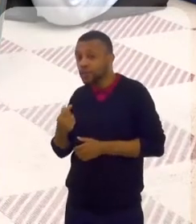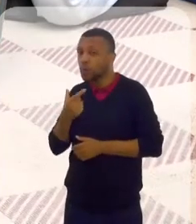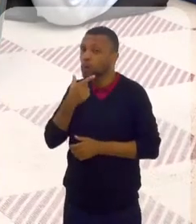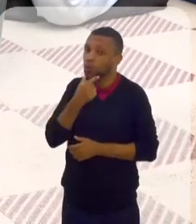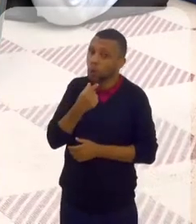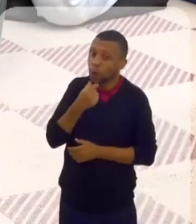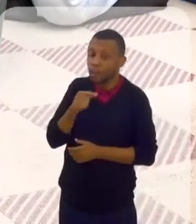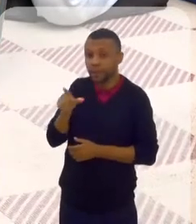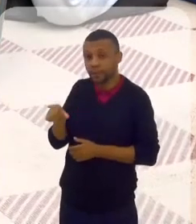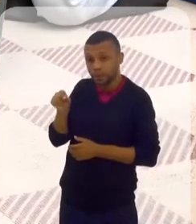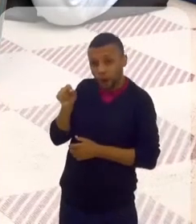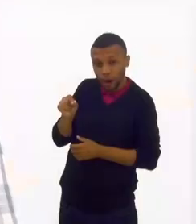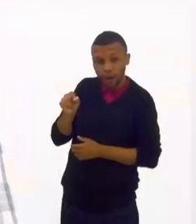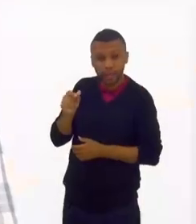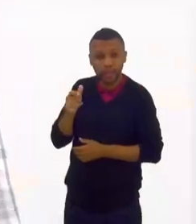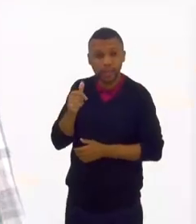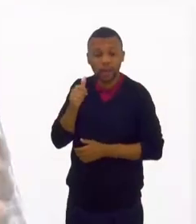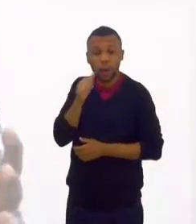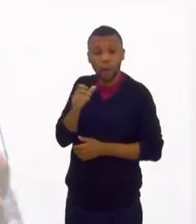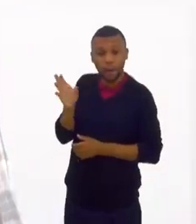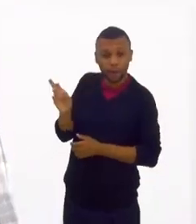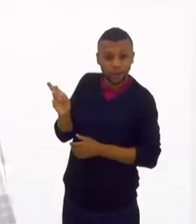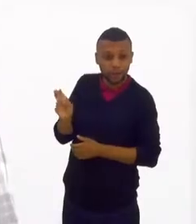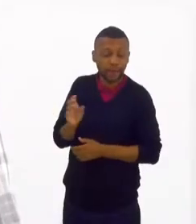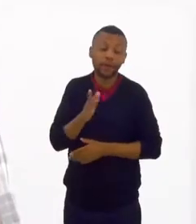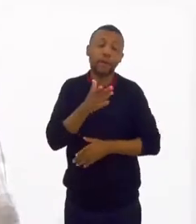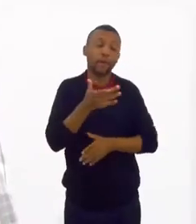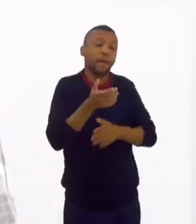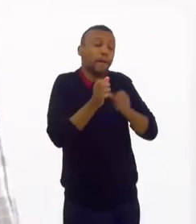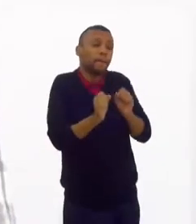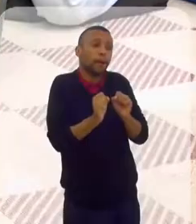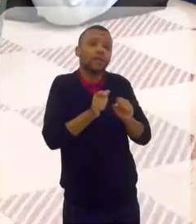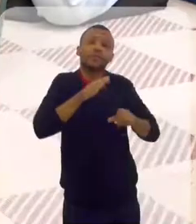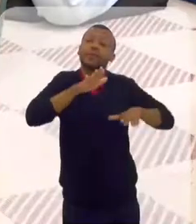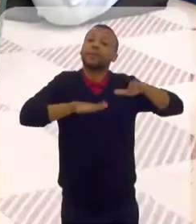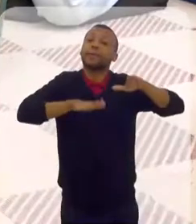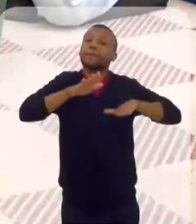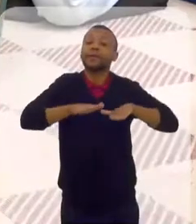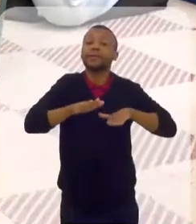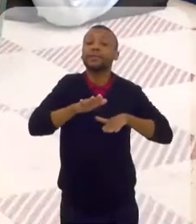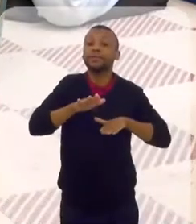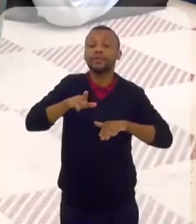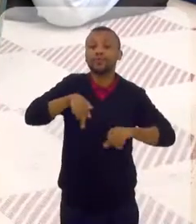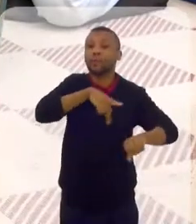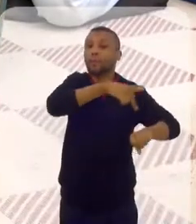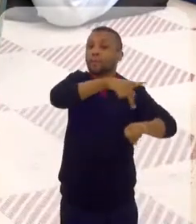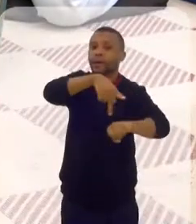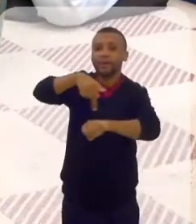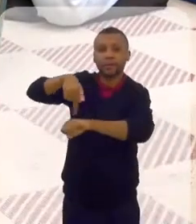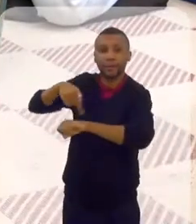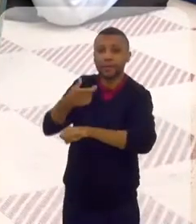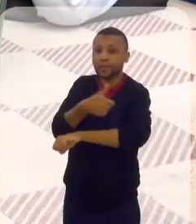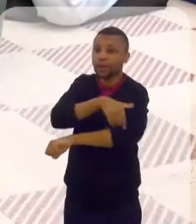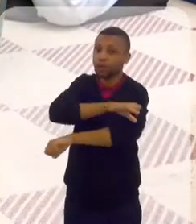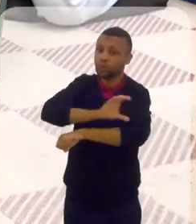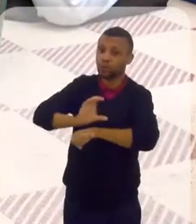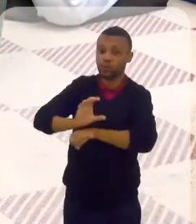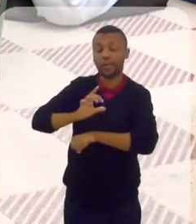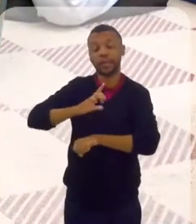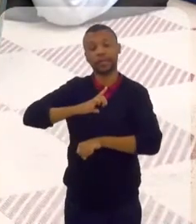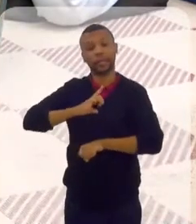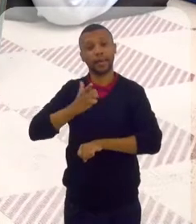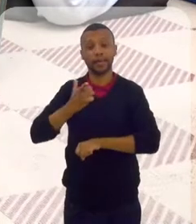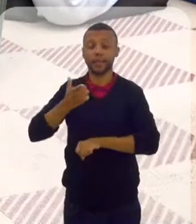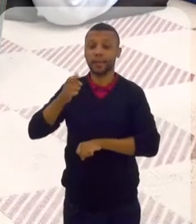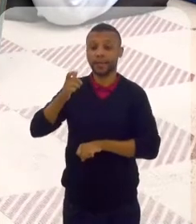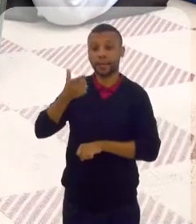ou pode ter isso? Pode ter, isso vai dependendo da cultura de cada país. Mas o que o islam estupula é que